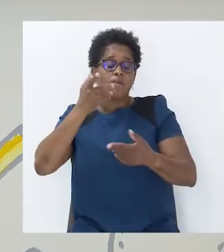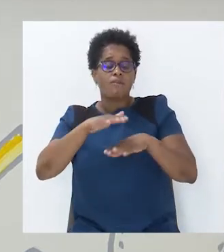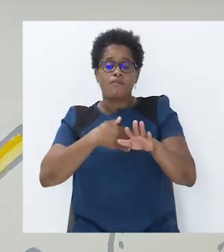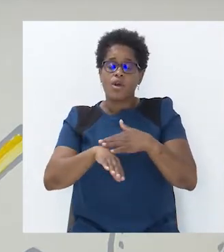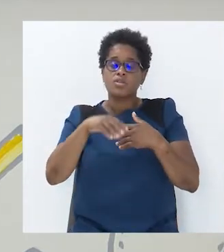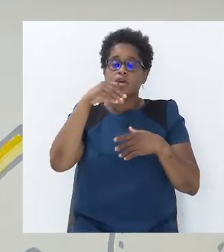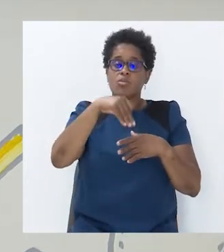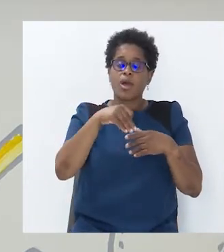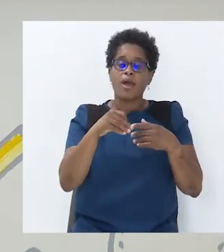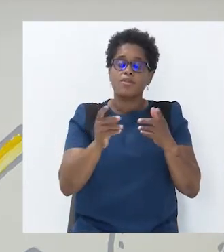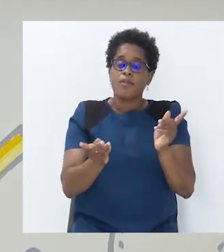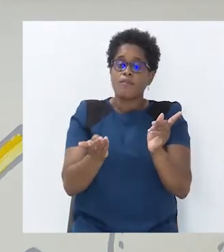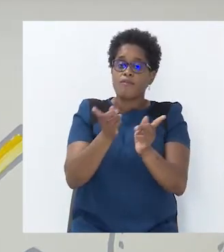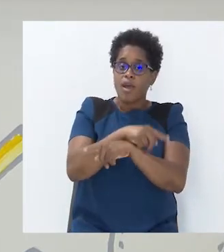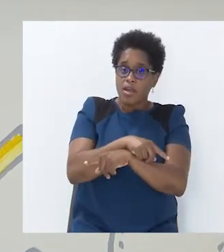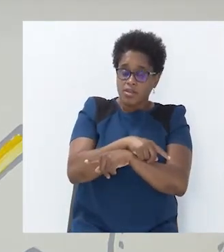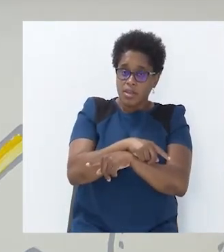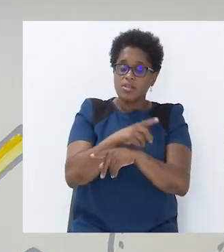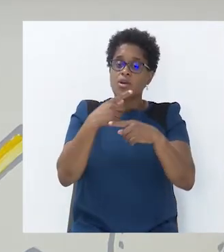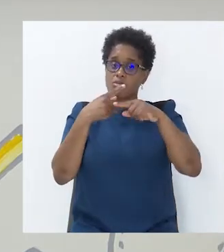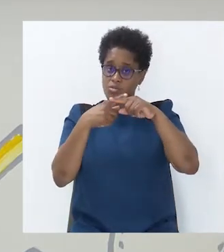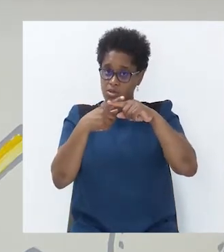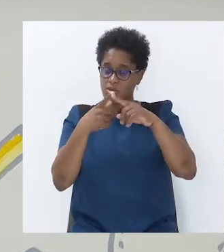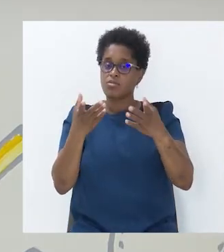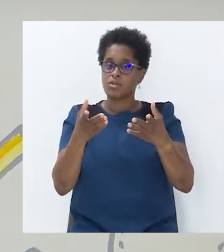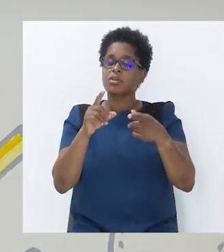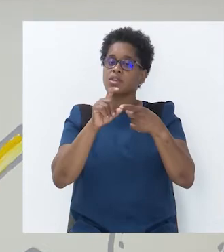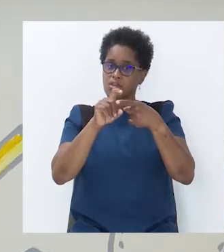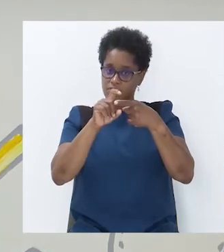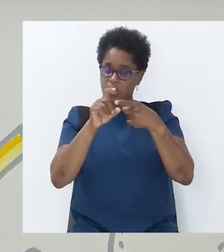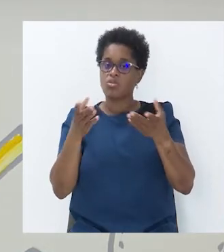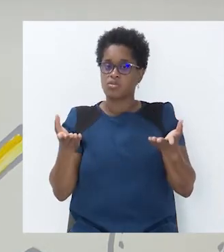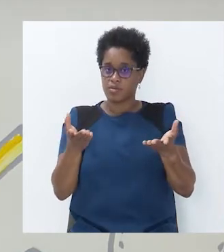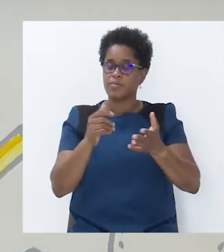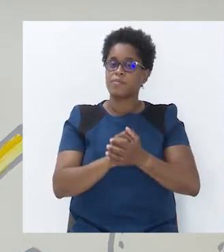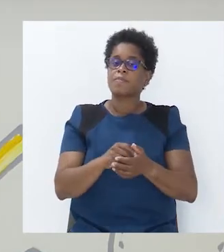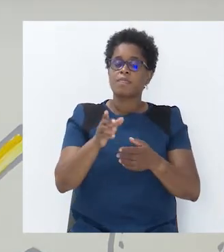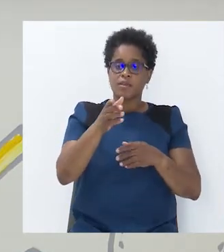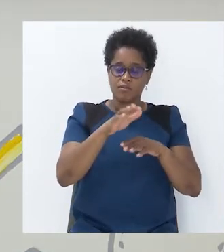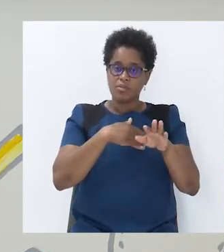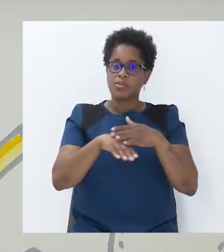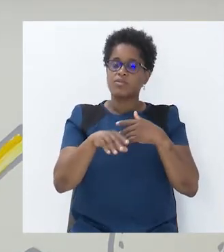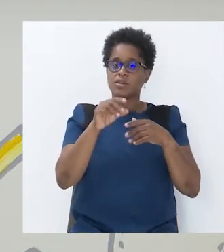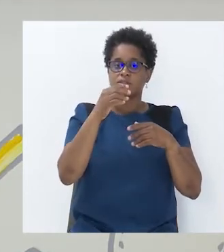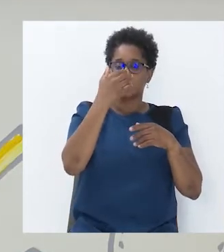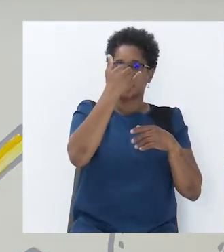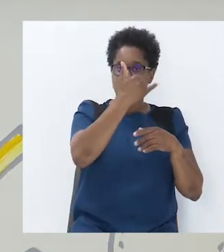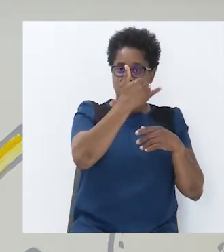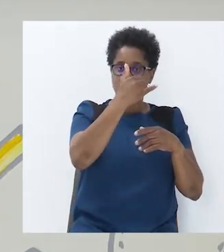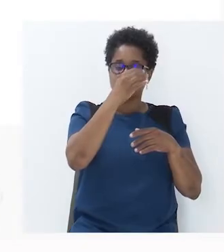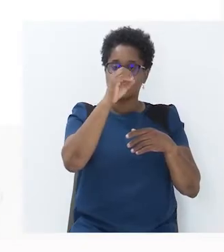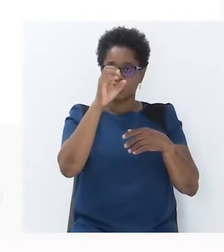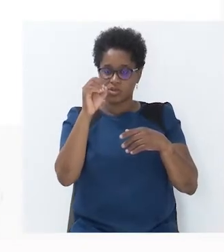propriedade inversa da multiplicação, que é divisão. Vamos dividir 200 por